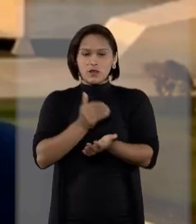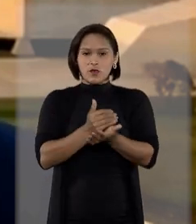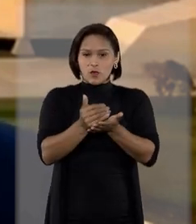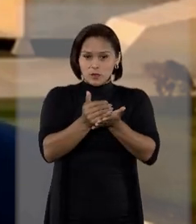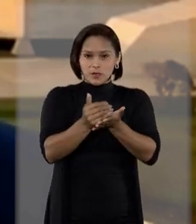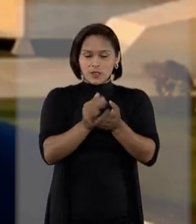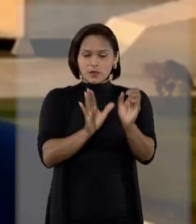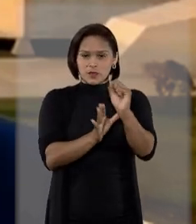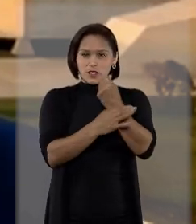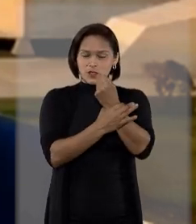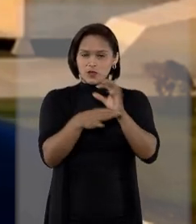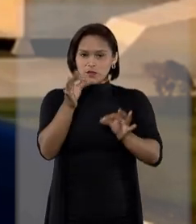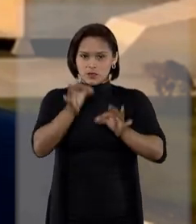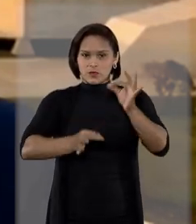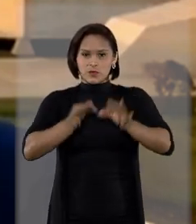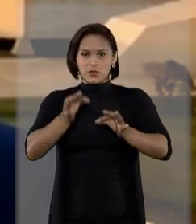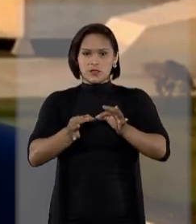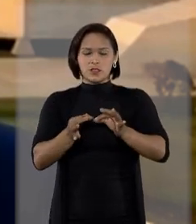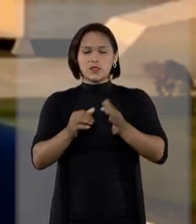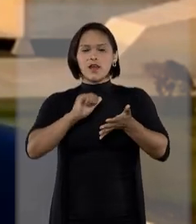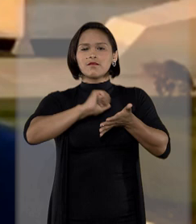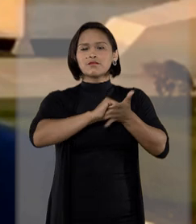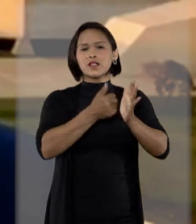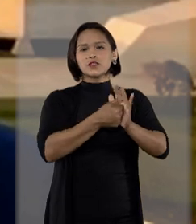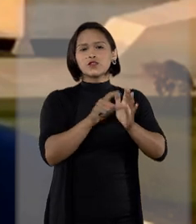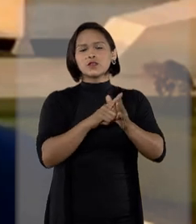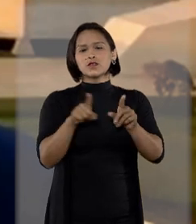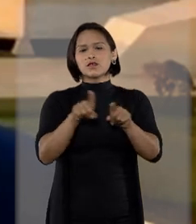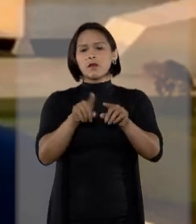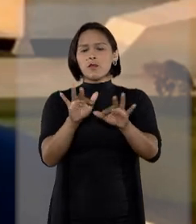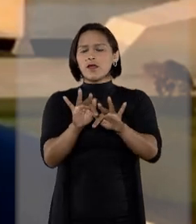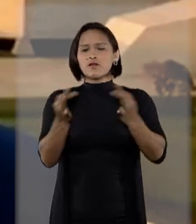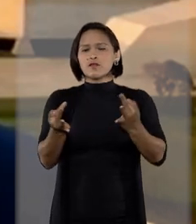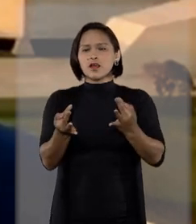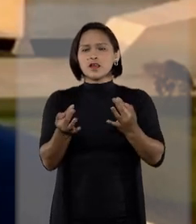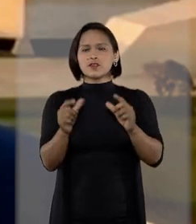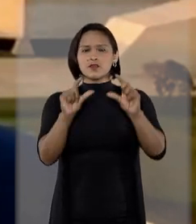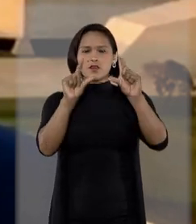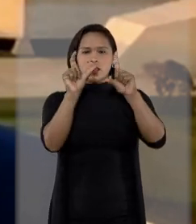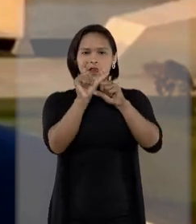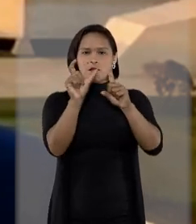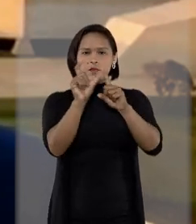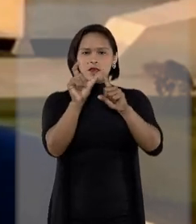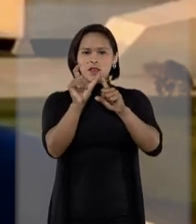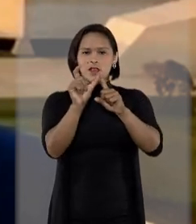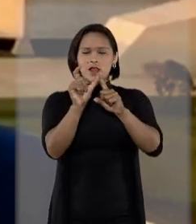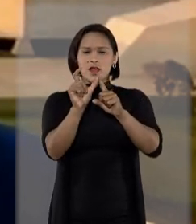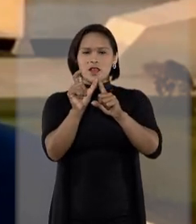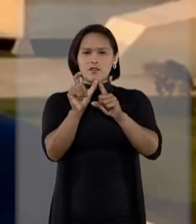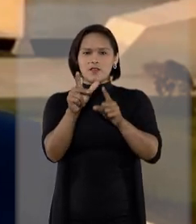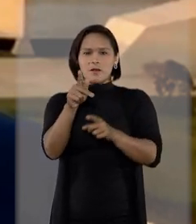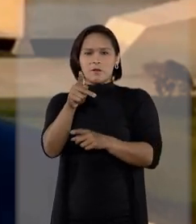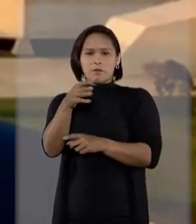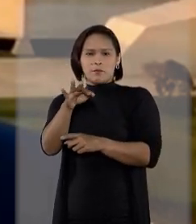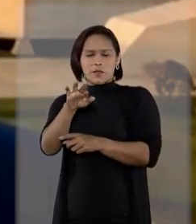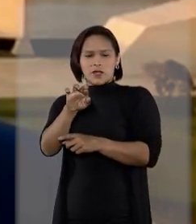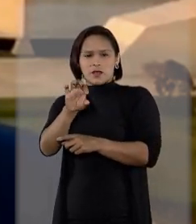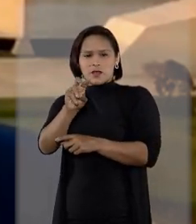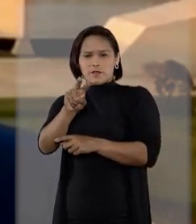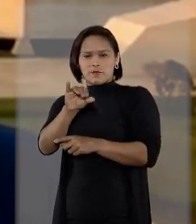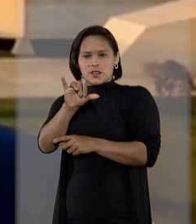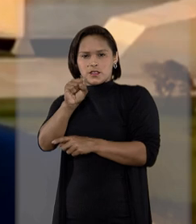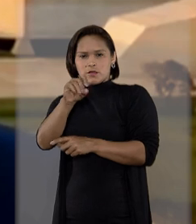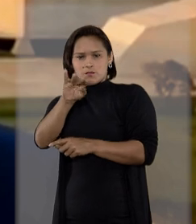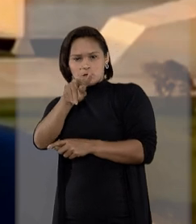princípio da segurança jurídica, traduzido simplesmente na palavra previsibilidade e que é